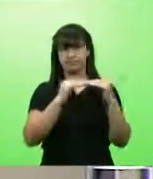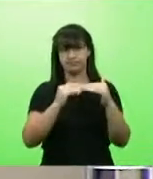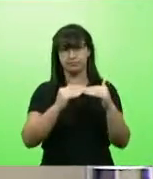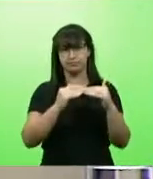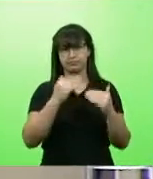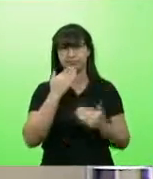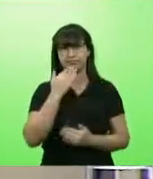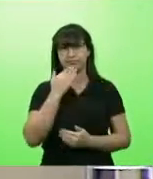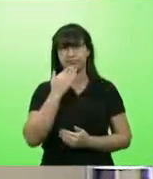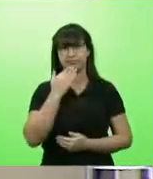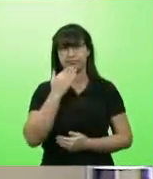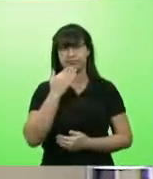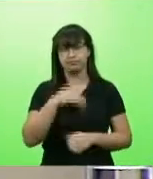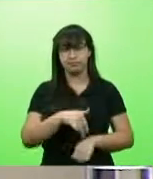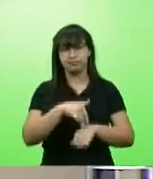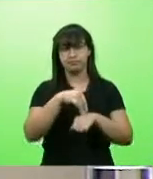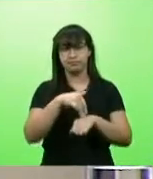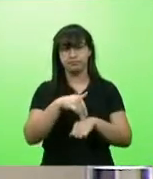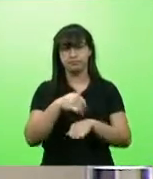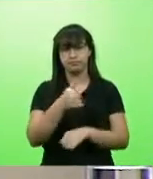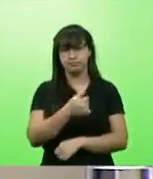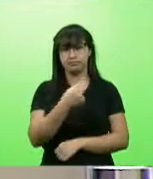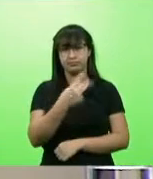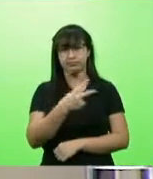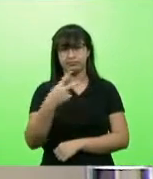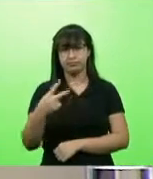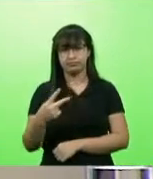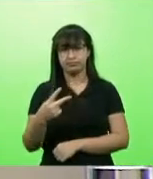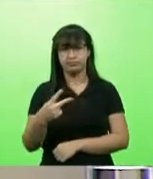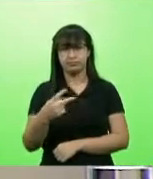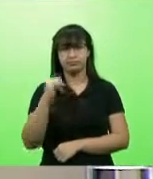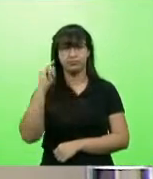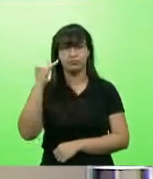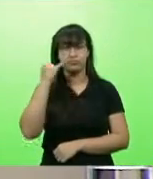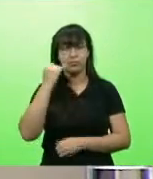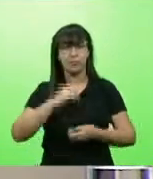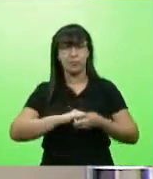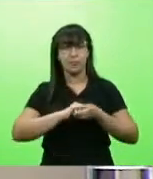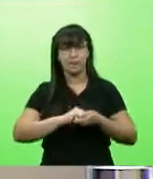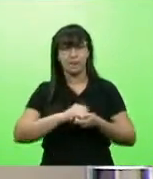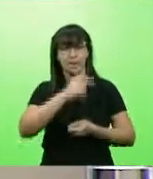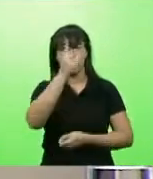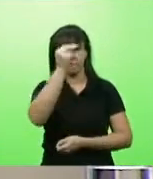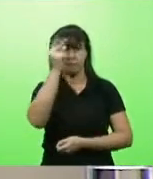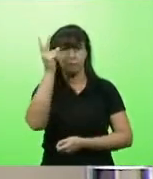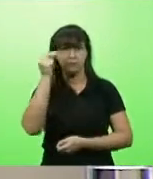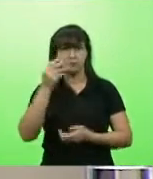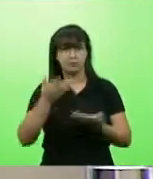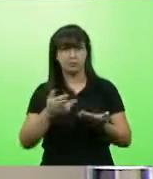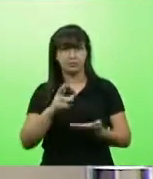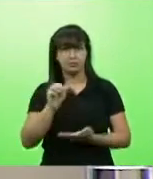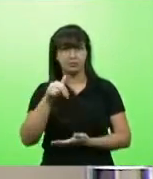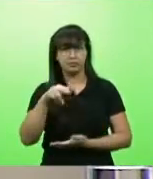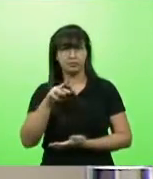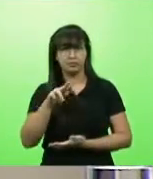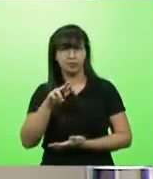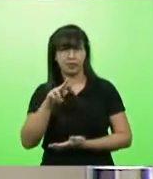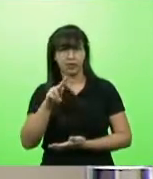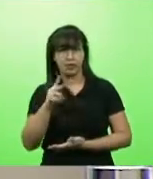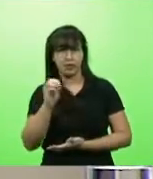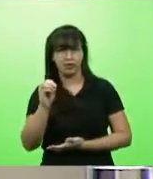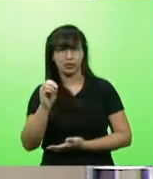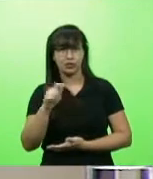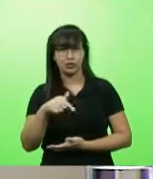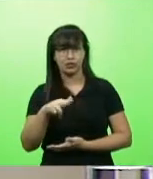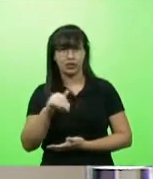unanimidade. Moções. Moção 122, autora deputada Jace Lopes, cumprimentando a prefeita do município de Rancho Queimado por ter adotado